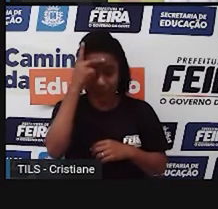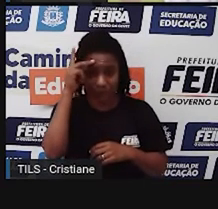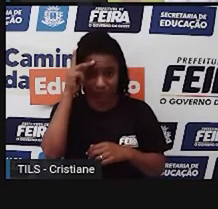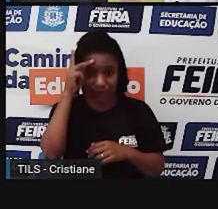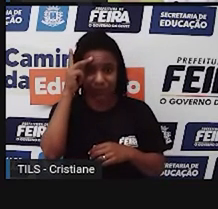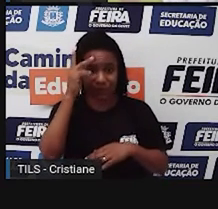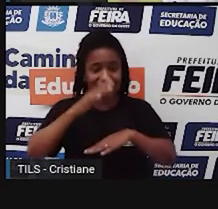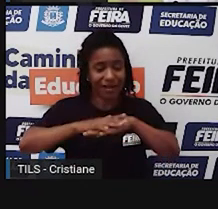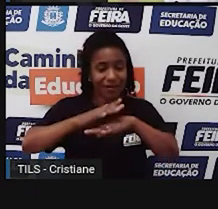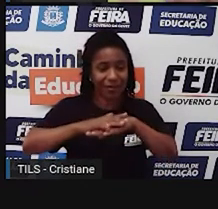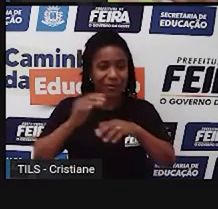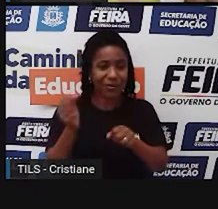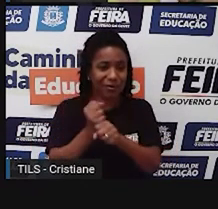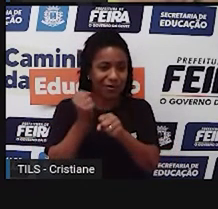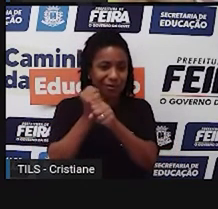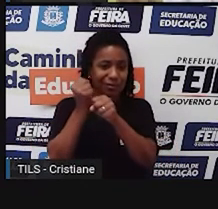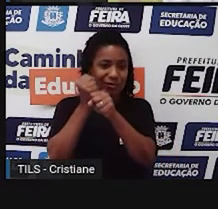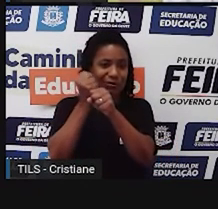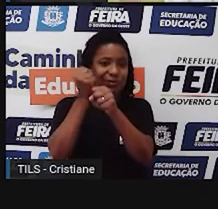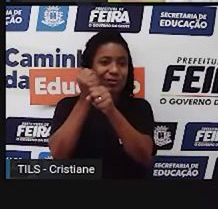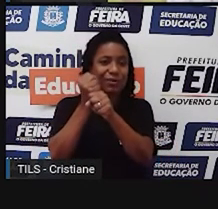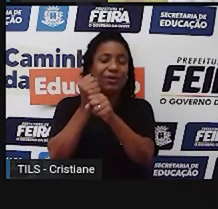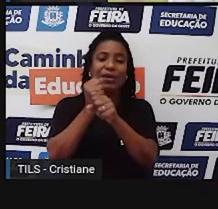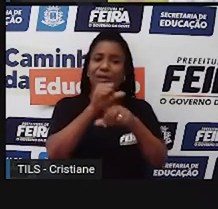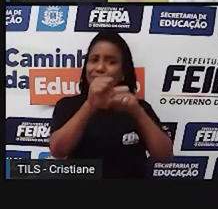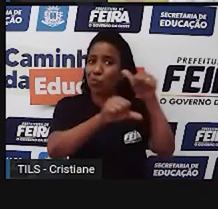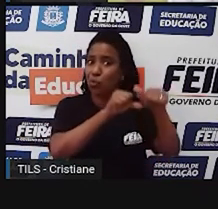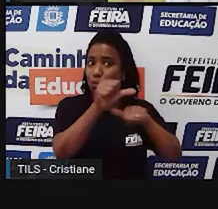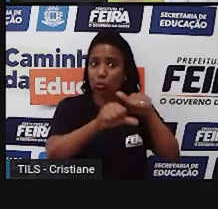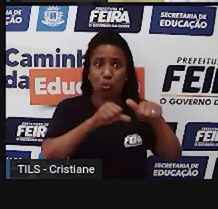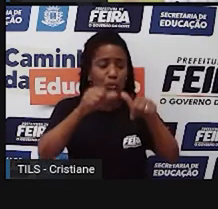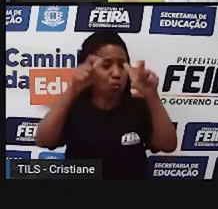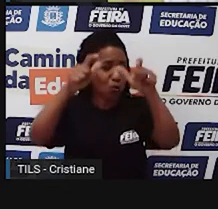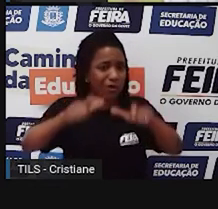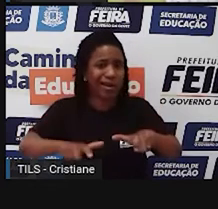ele precisa alterar totalmente